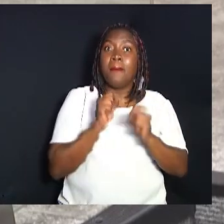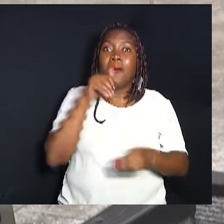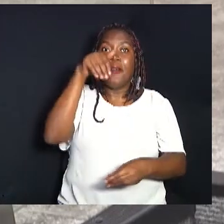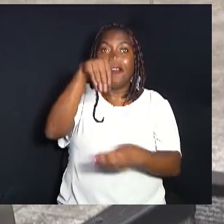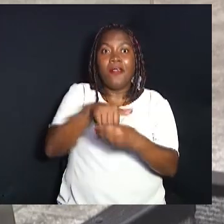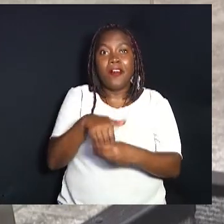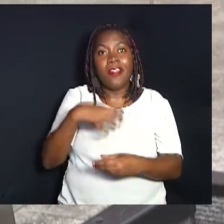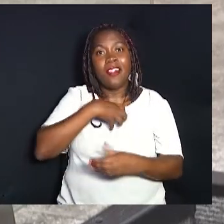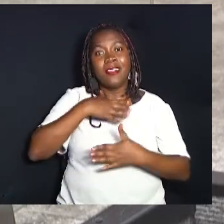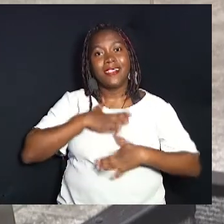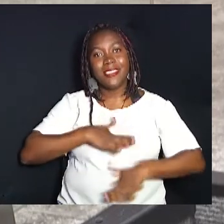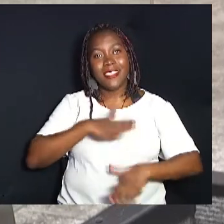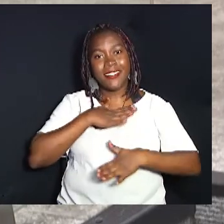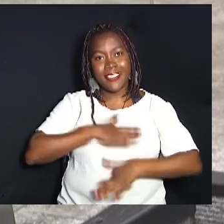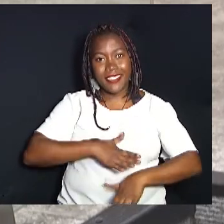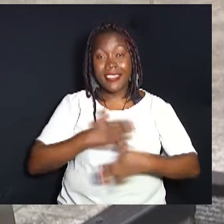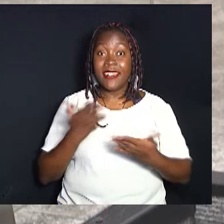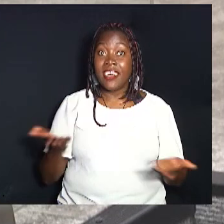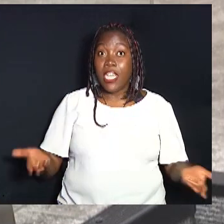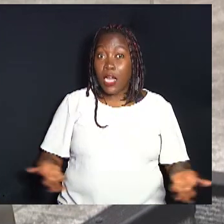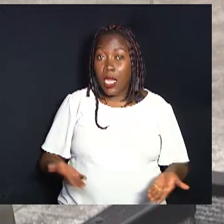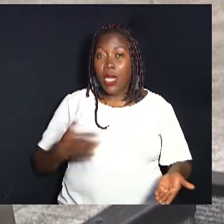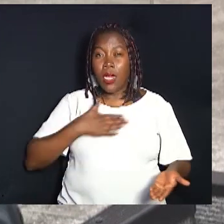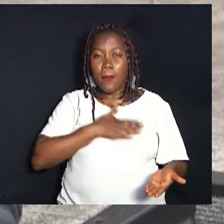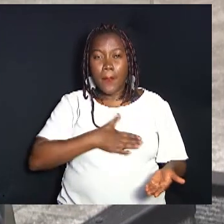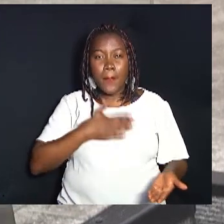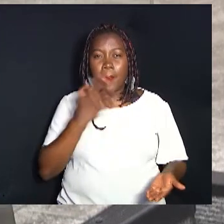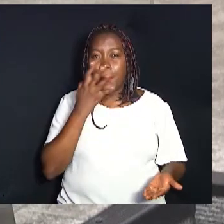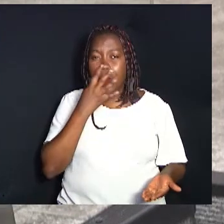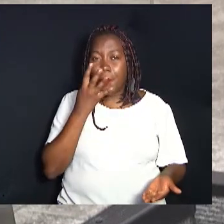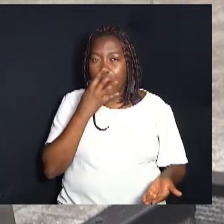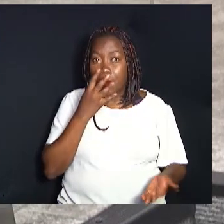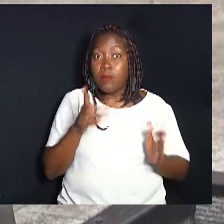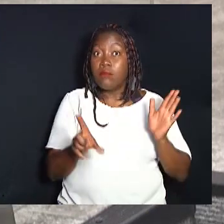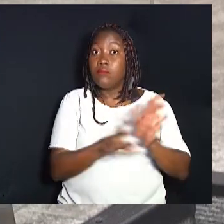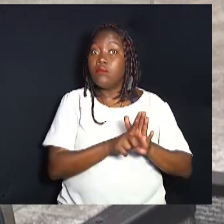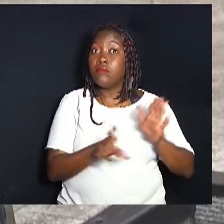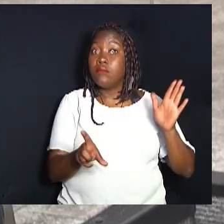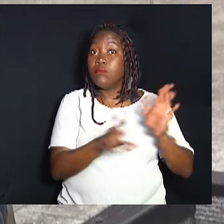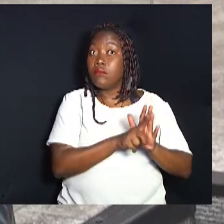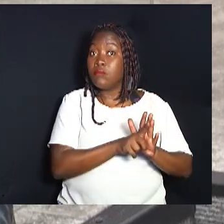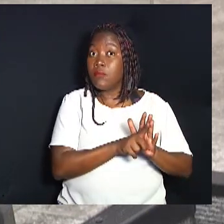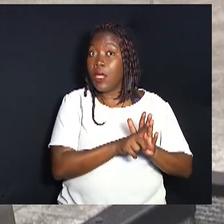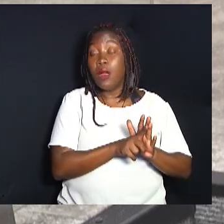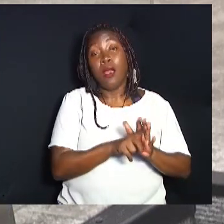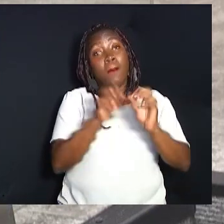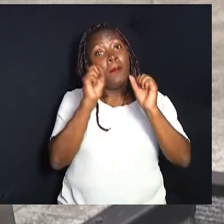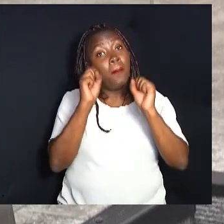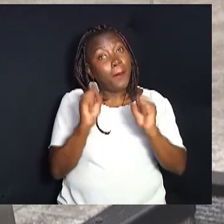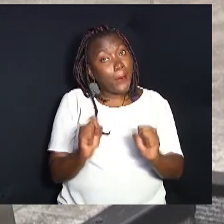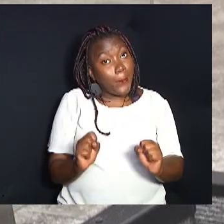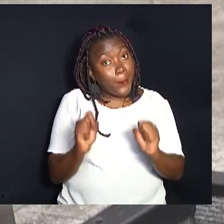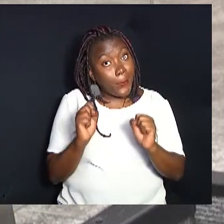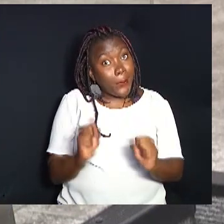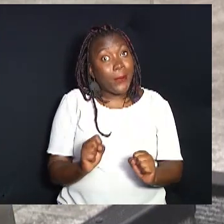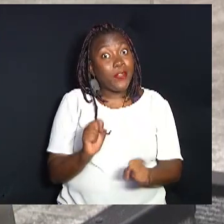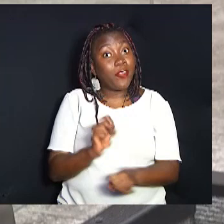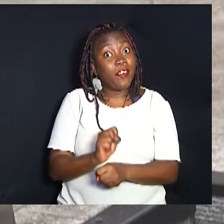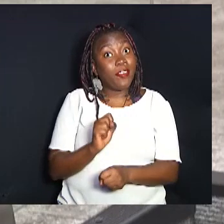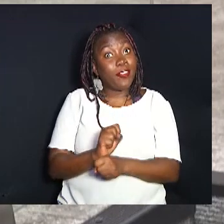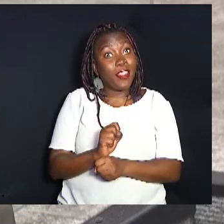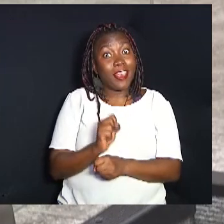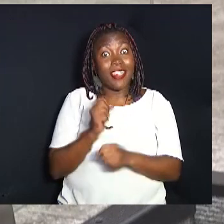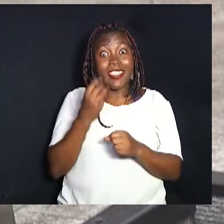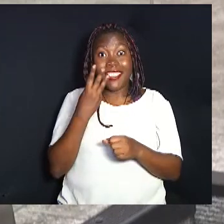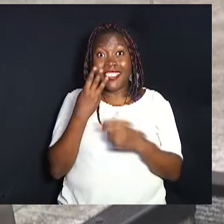vereadores, para que a gente possa votar de uma forma mais tranquila. Então, hoje, a apreciação é a legalidade. Provavelmente,